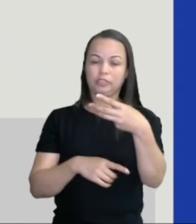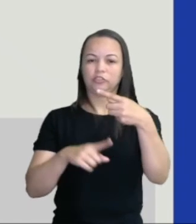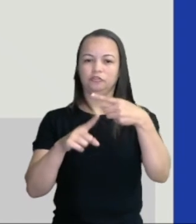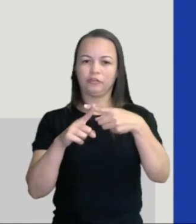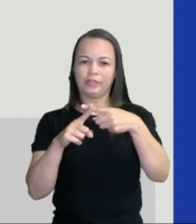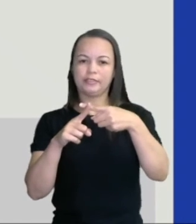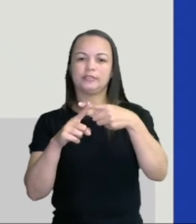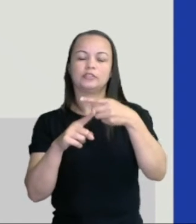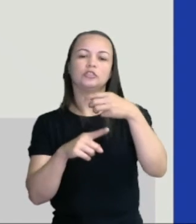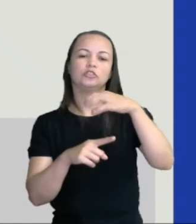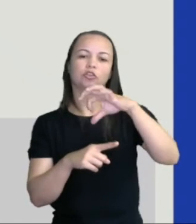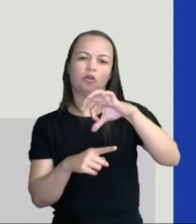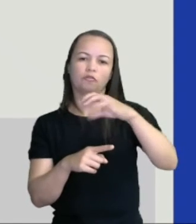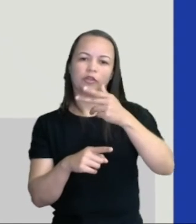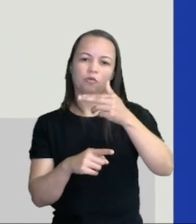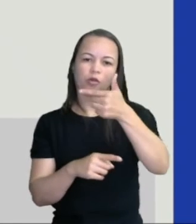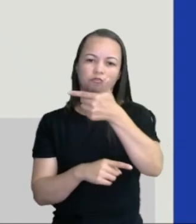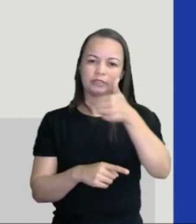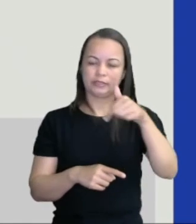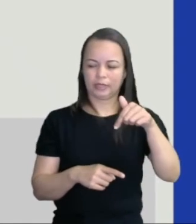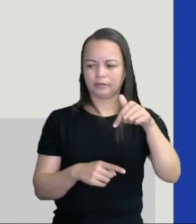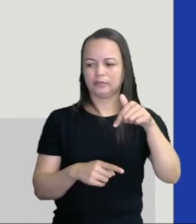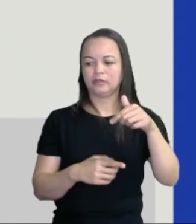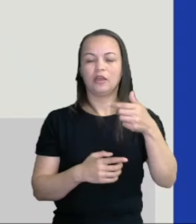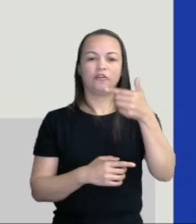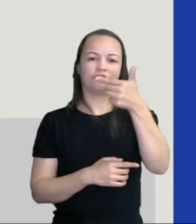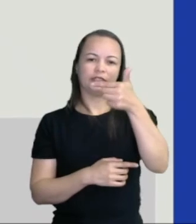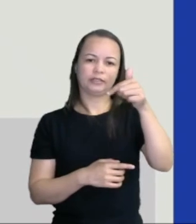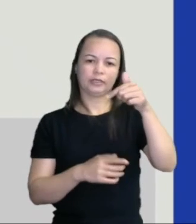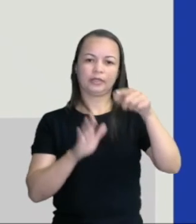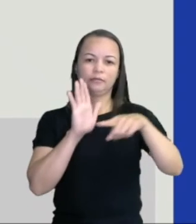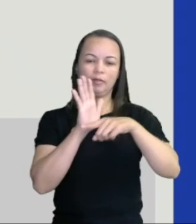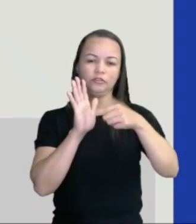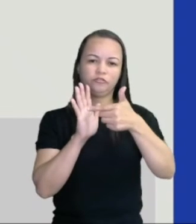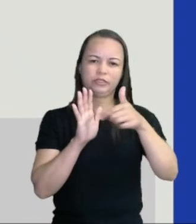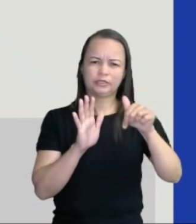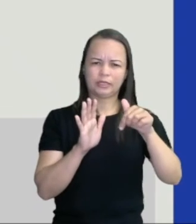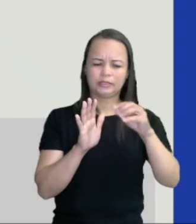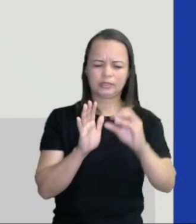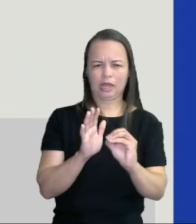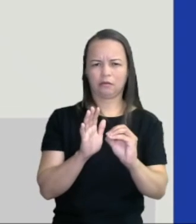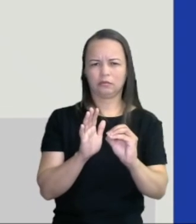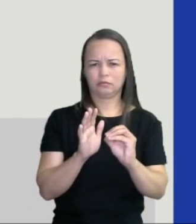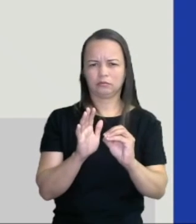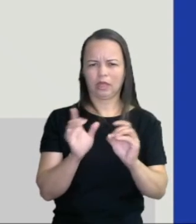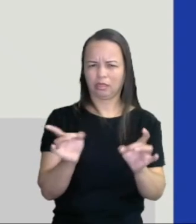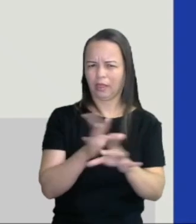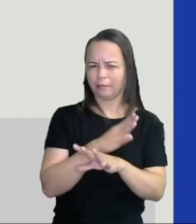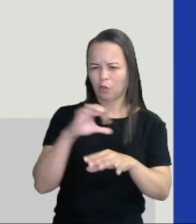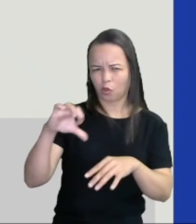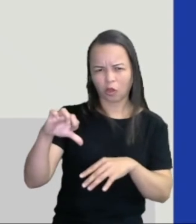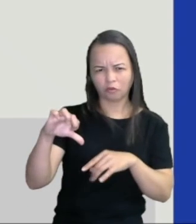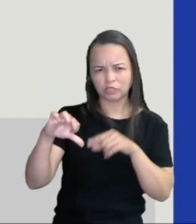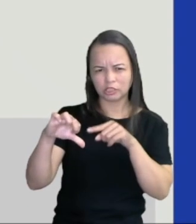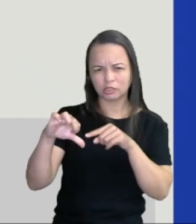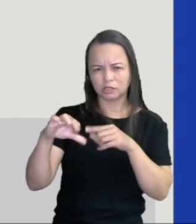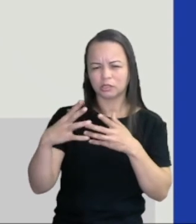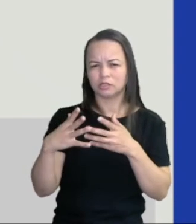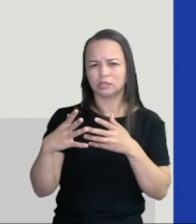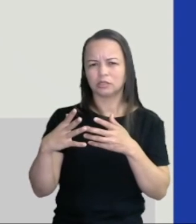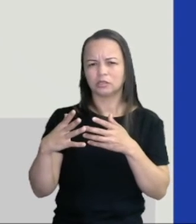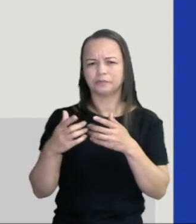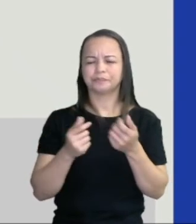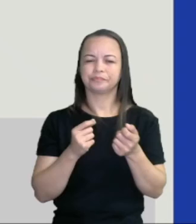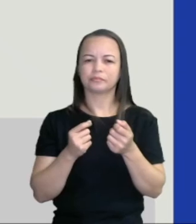27. E aí, eu subtraio 27 menos 27 e 0. Opa, mas terminou 9. Eu não estou dividindo só